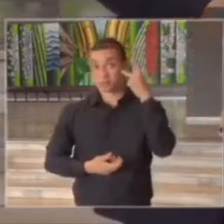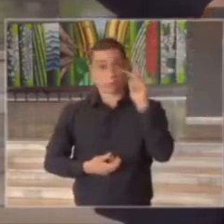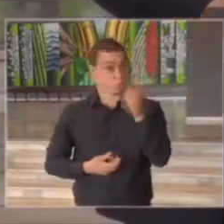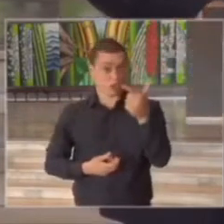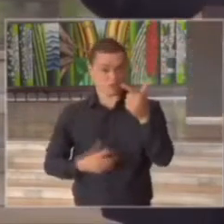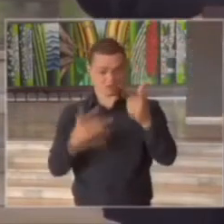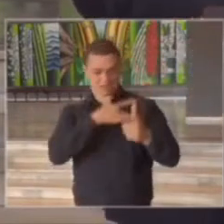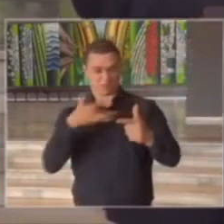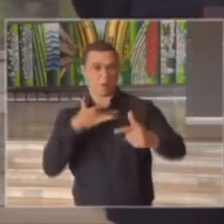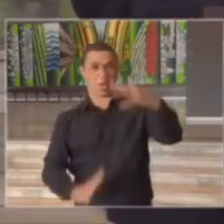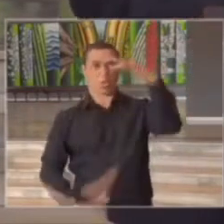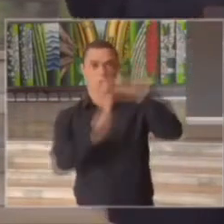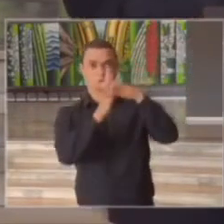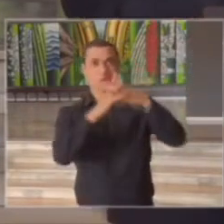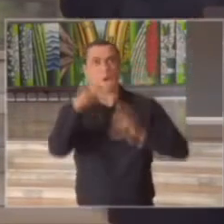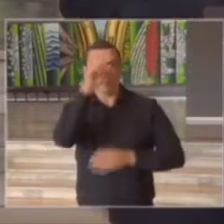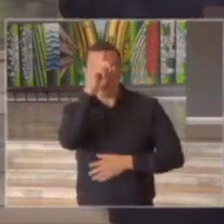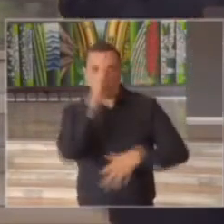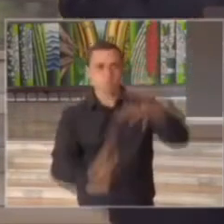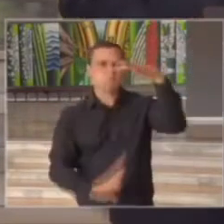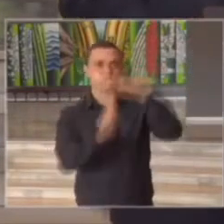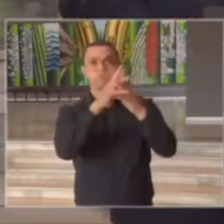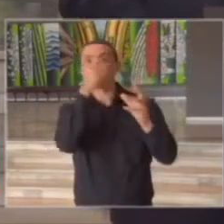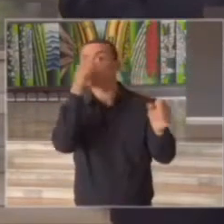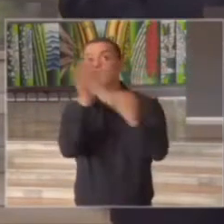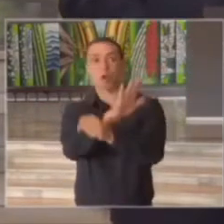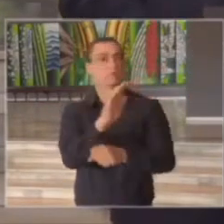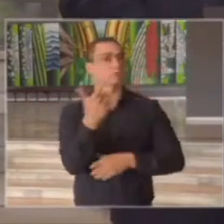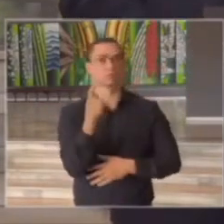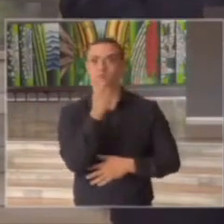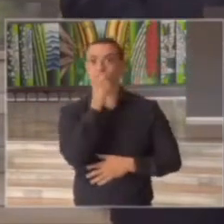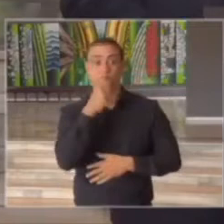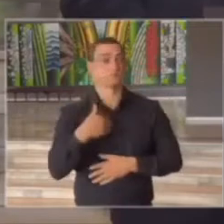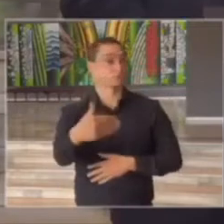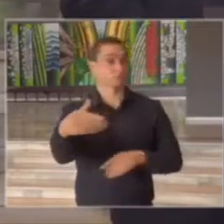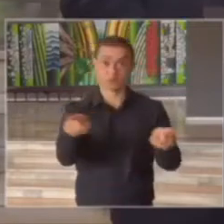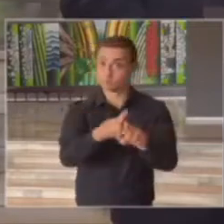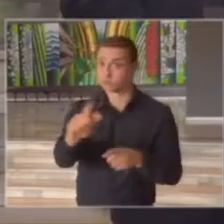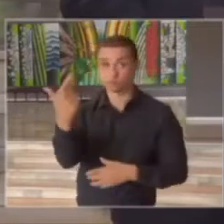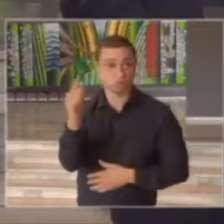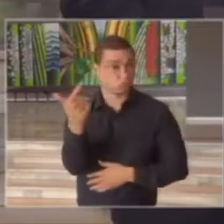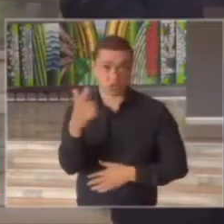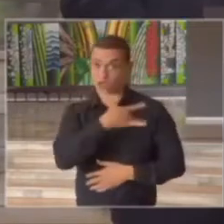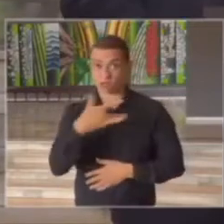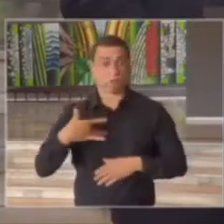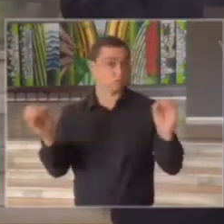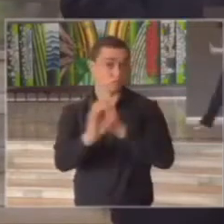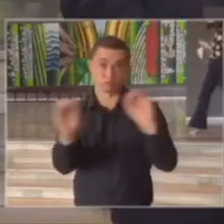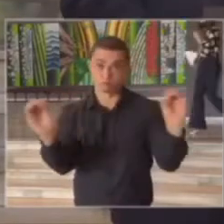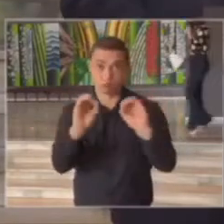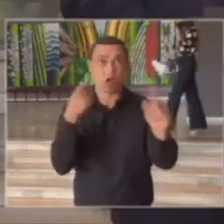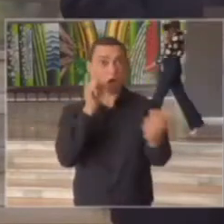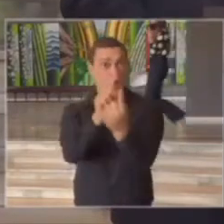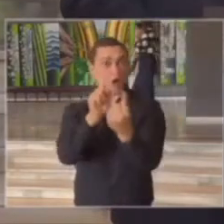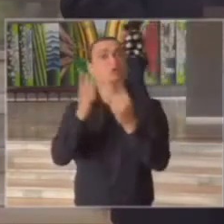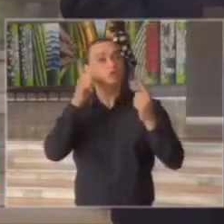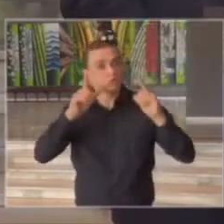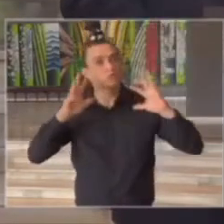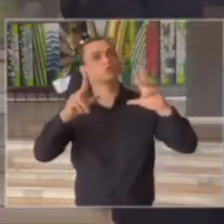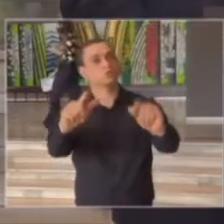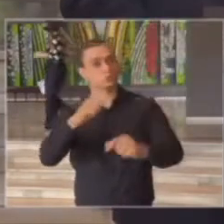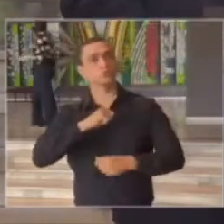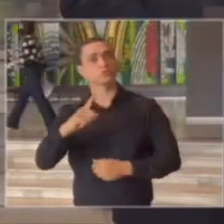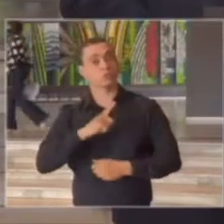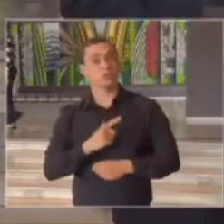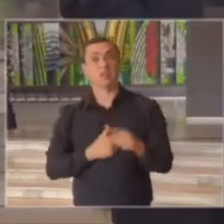de saúde no atendimento ou seja ninguém ficou sem atendimento médico ninguém está sem atendimento médico